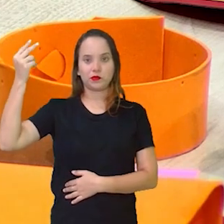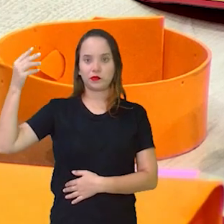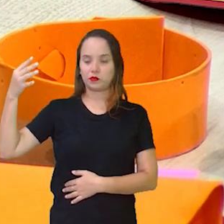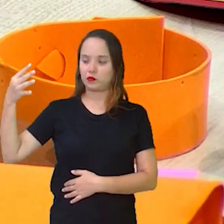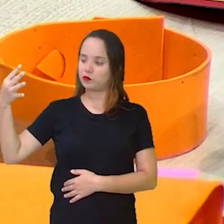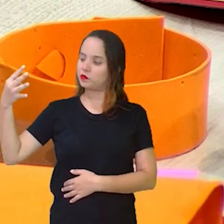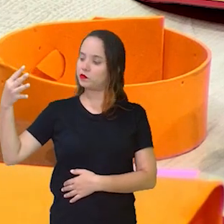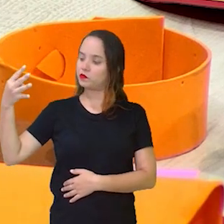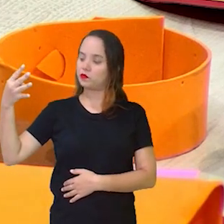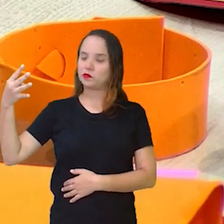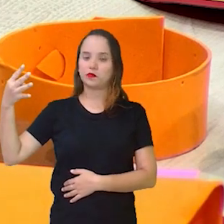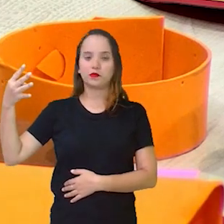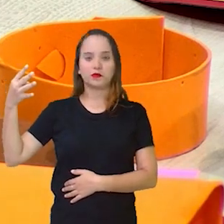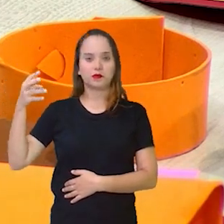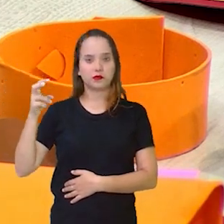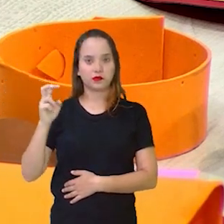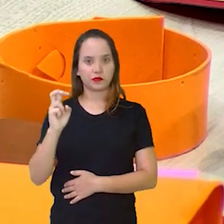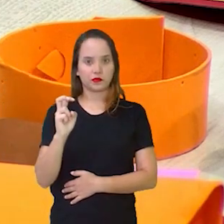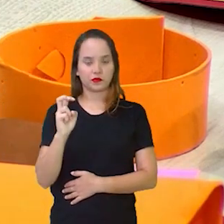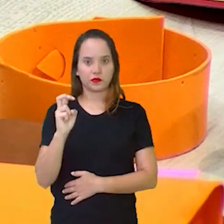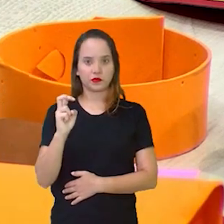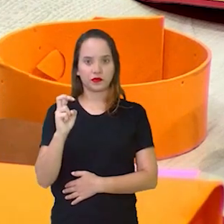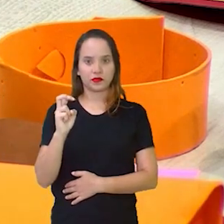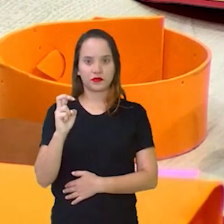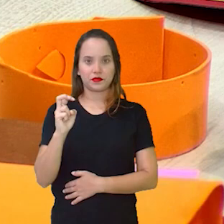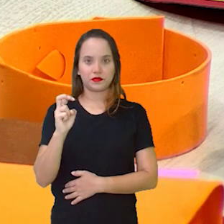quatro, cinco,